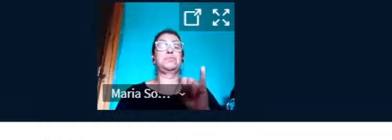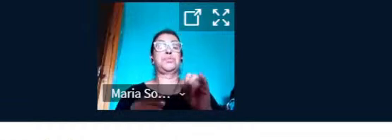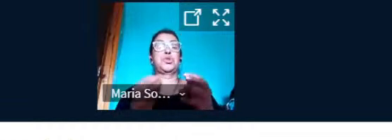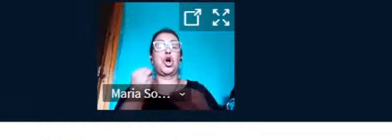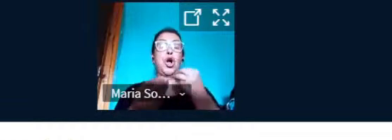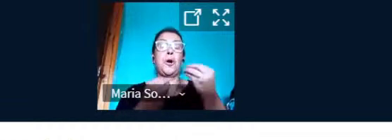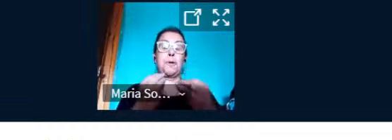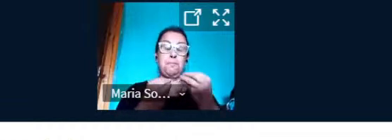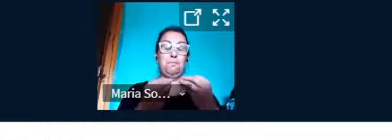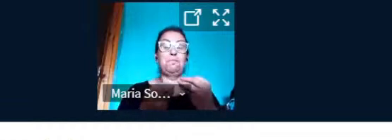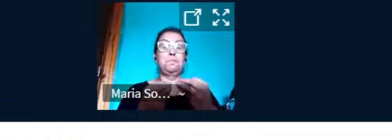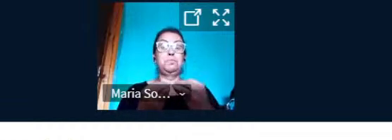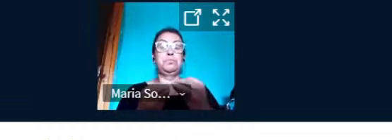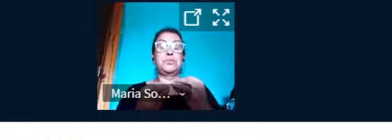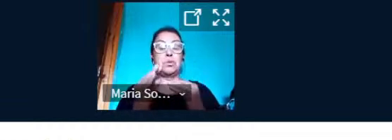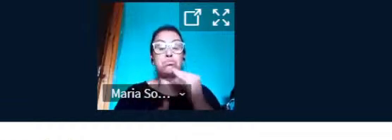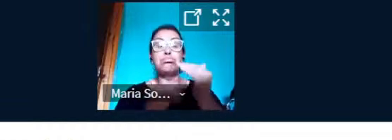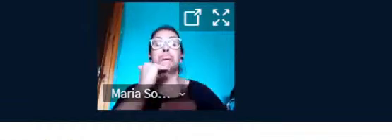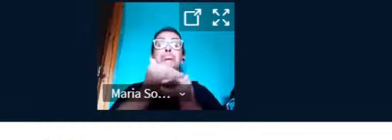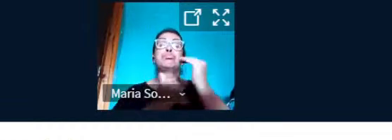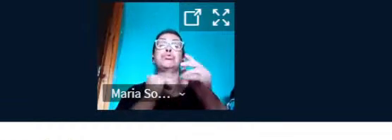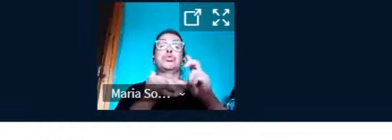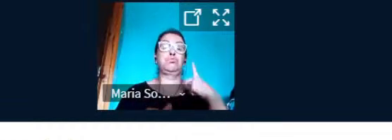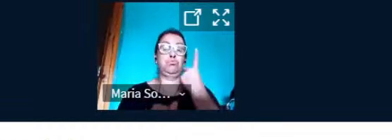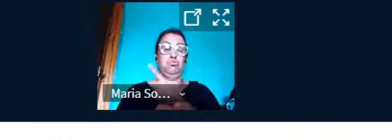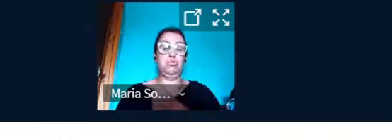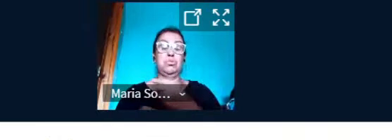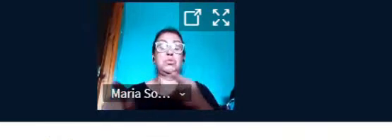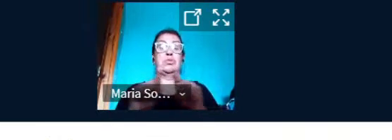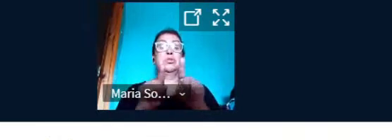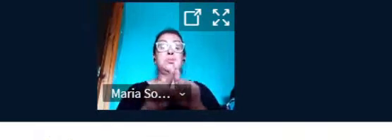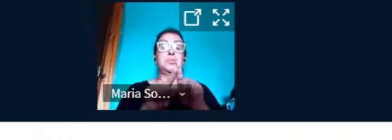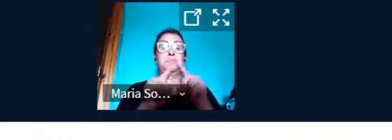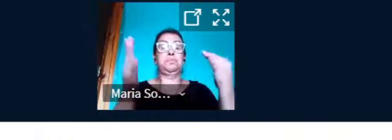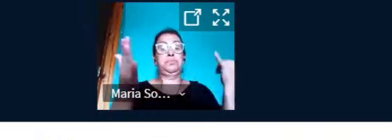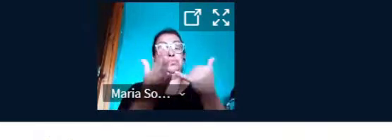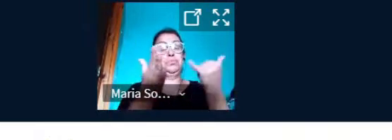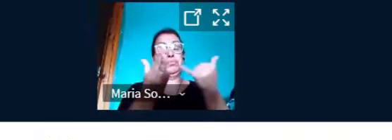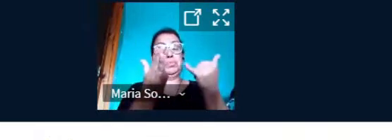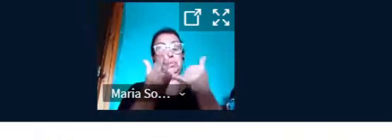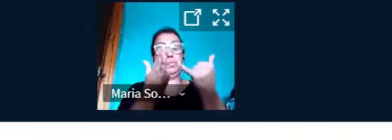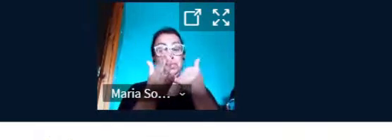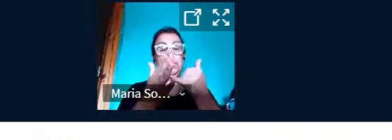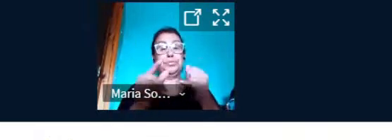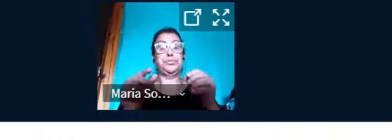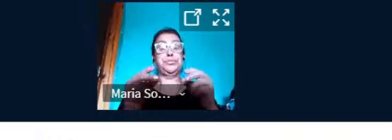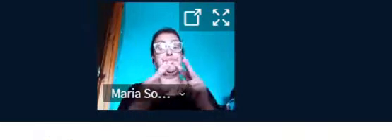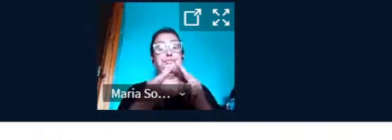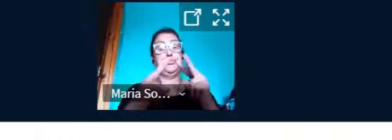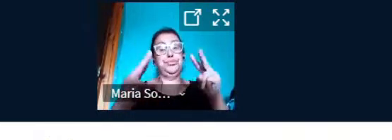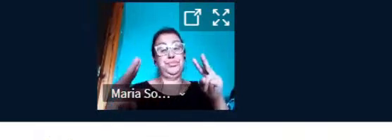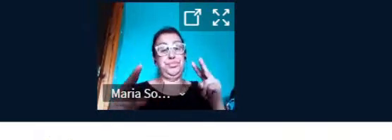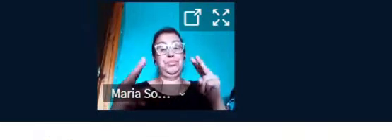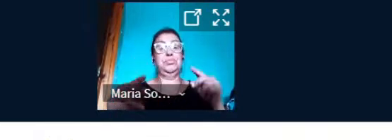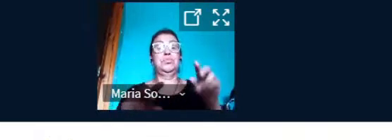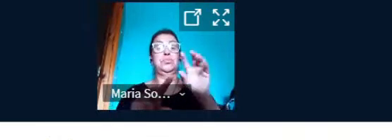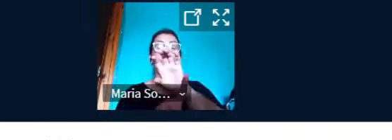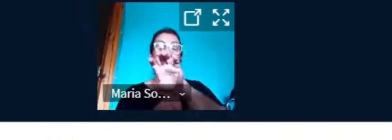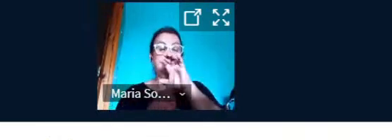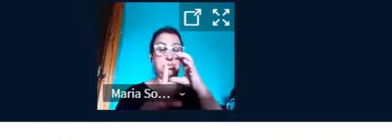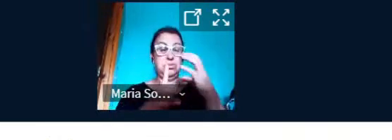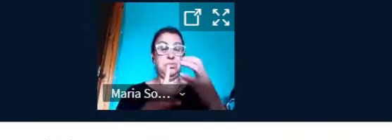publicados de forma online em nosso website para a comunidade interna e externa do IFRS. Alguns dos